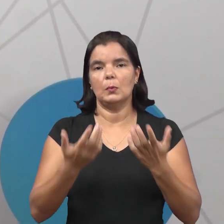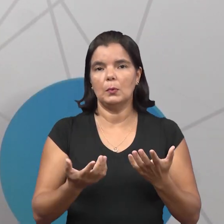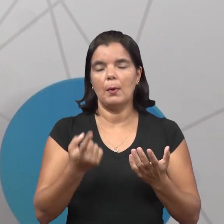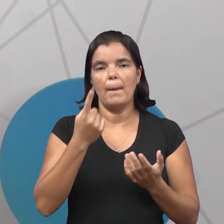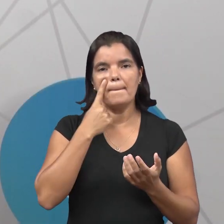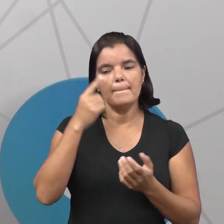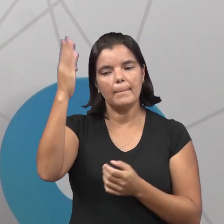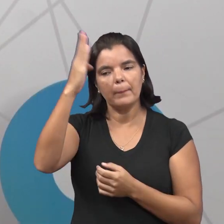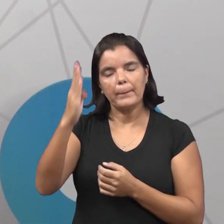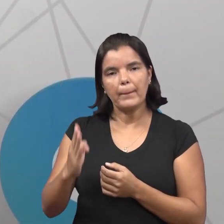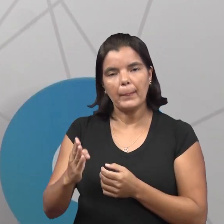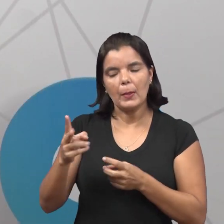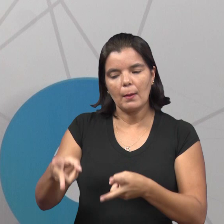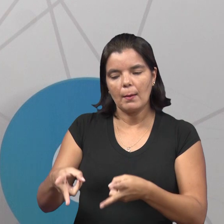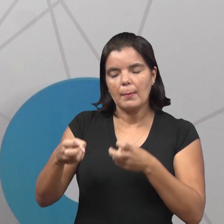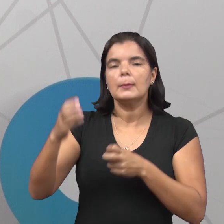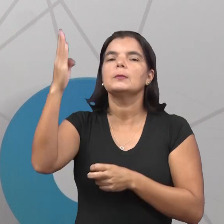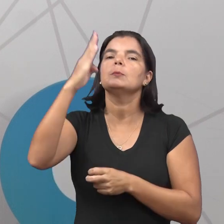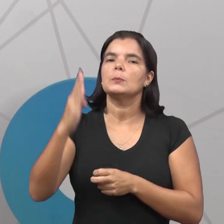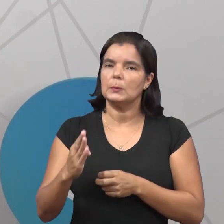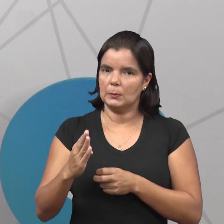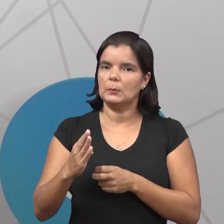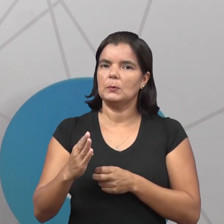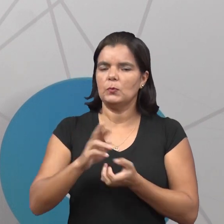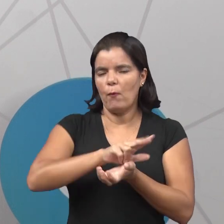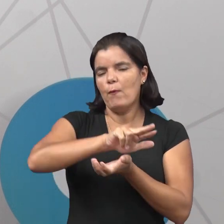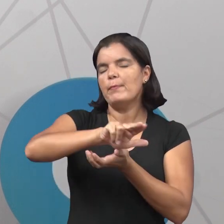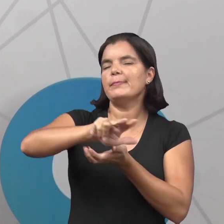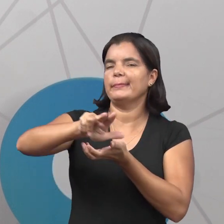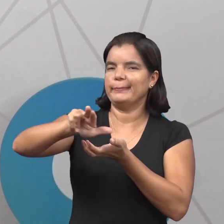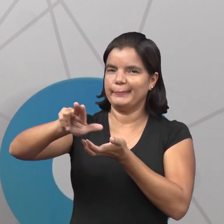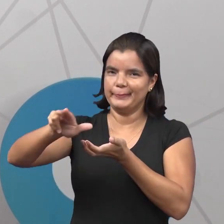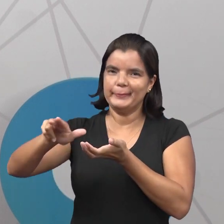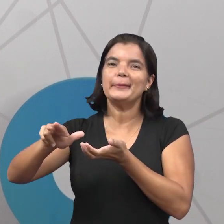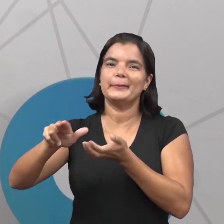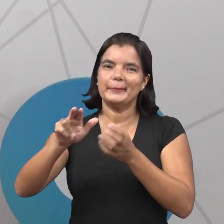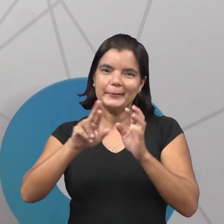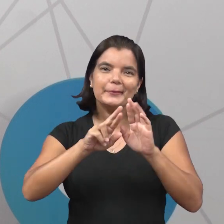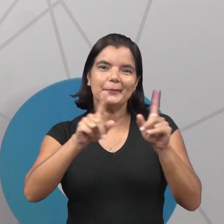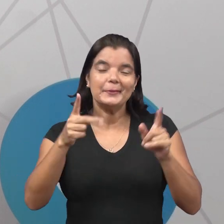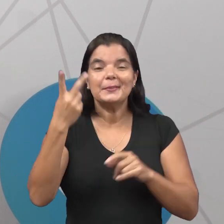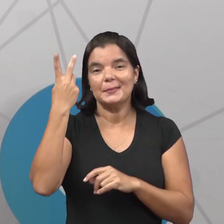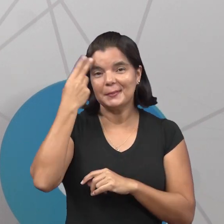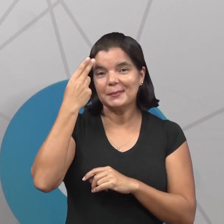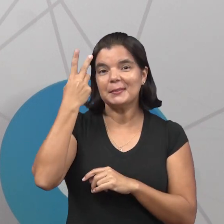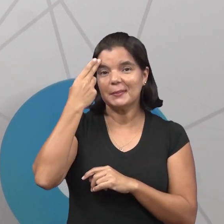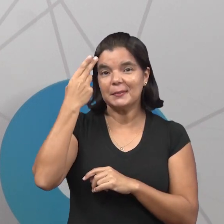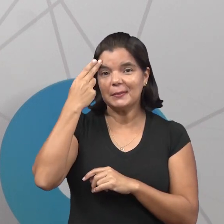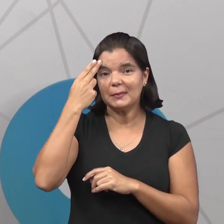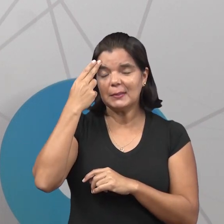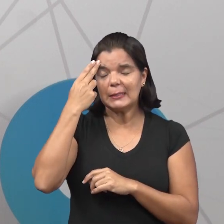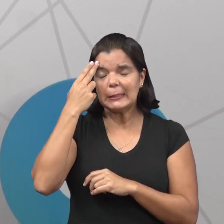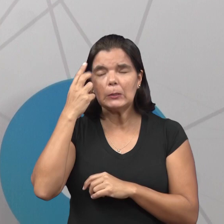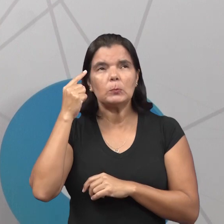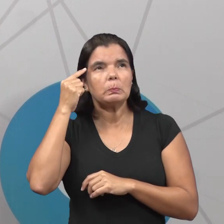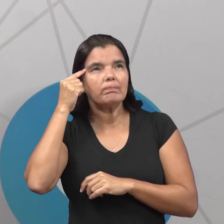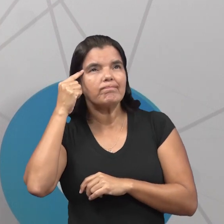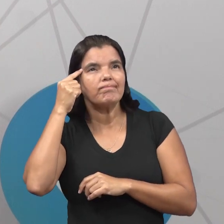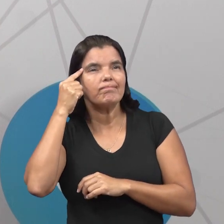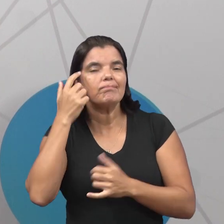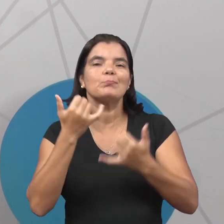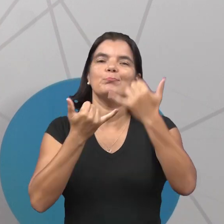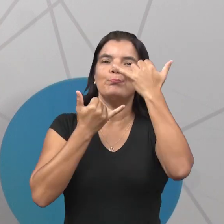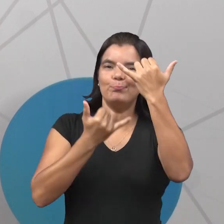Olhando para o Brasil, se percebe que o Brasil é um país de grande diversidade física, natural. Então, o IBGE levou em consideração